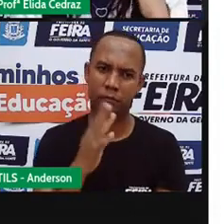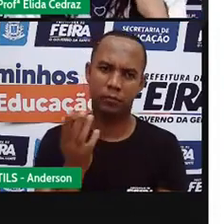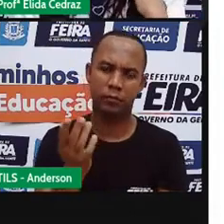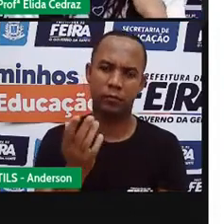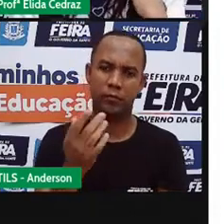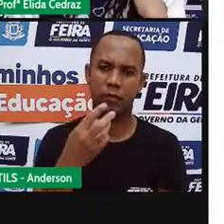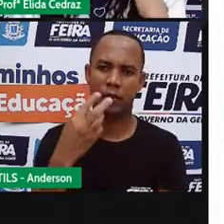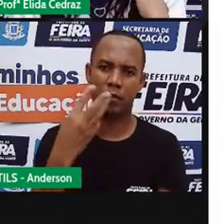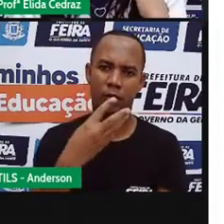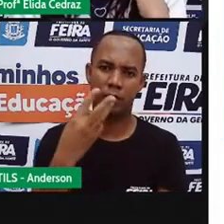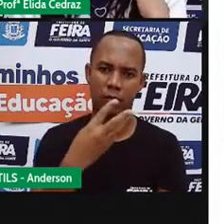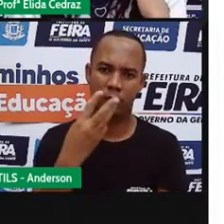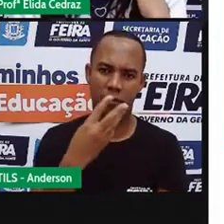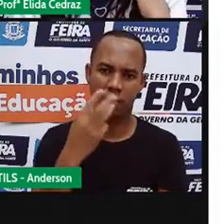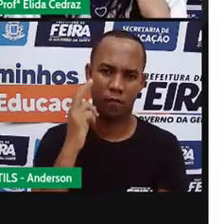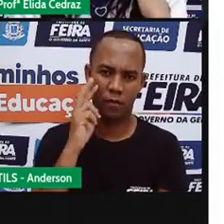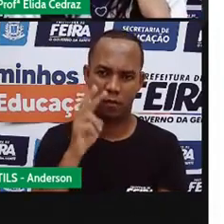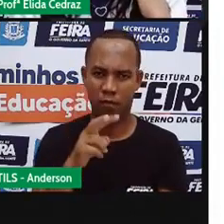E na terceira?